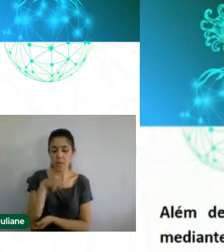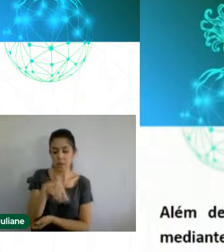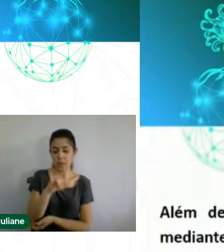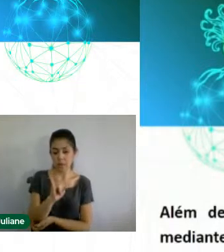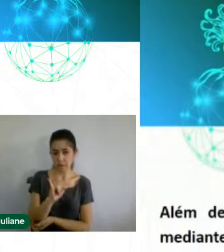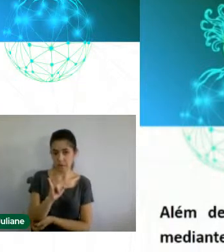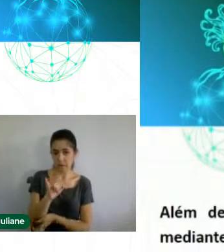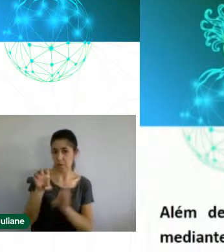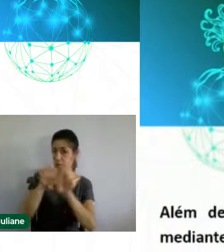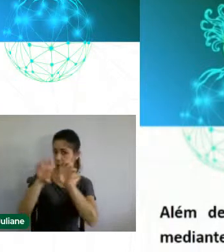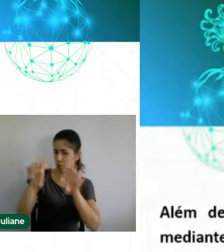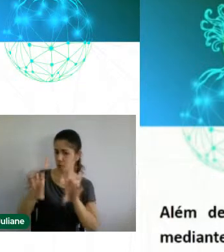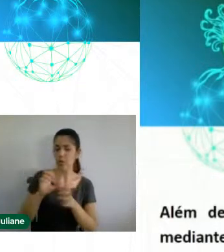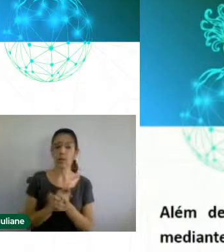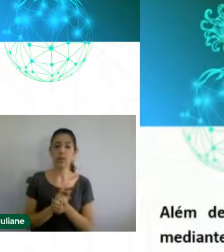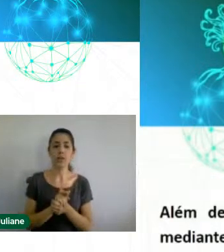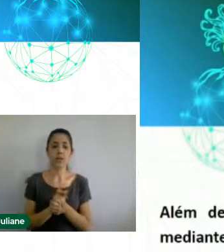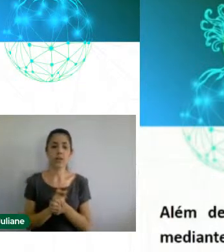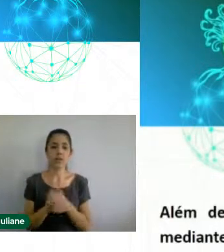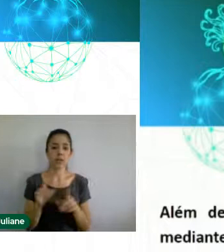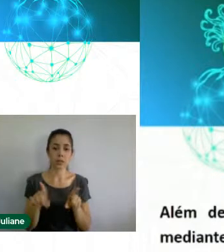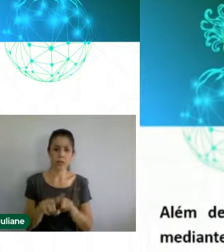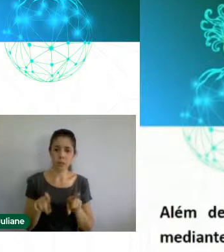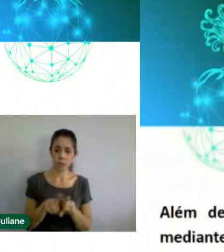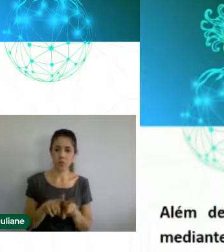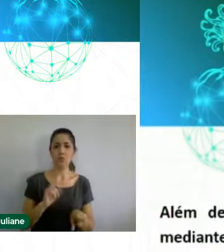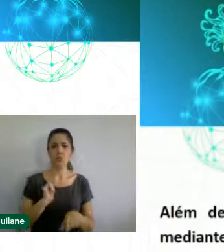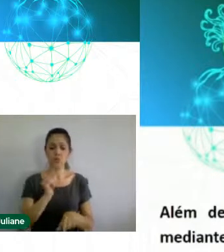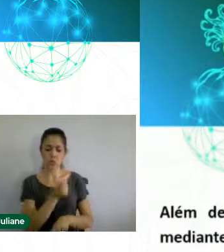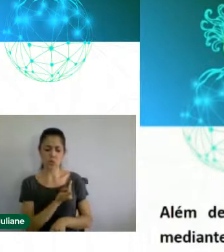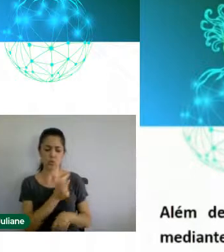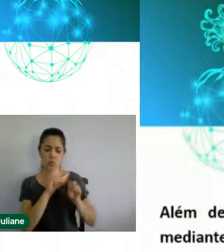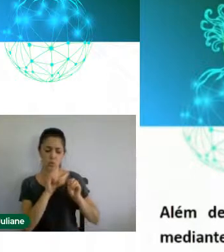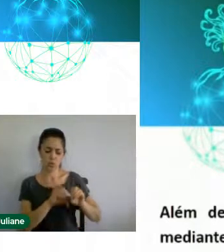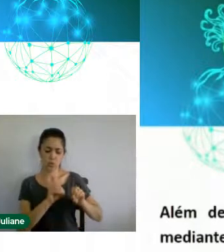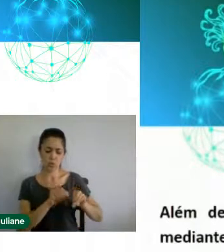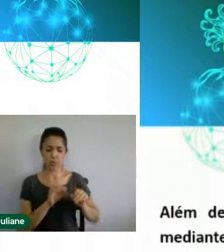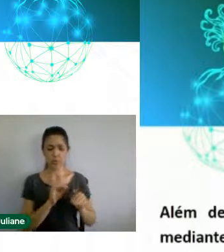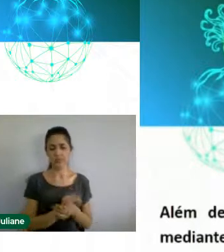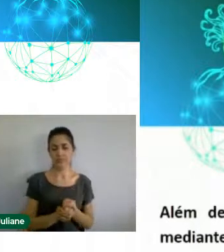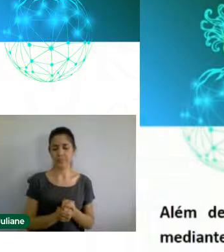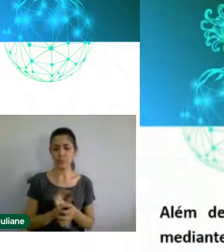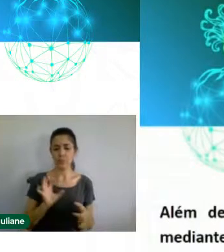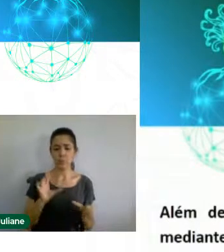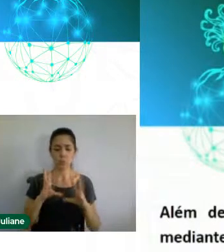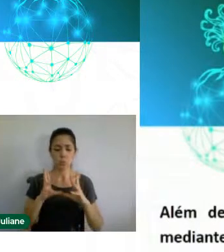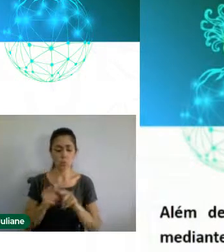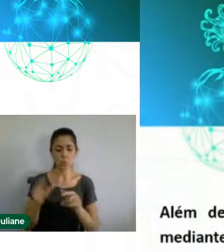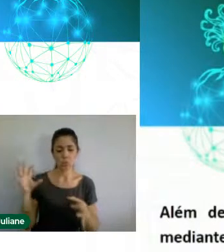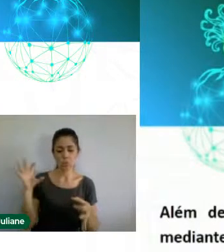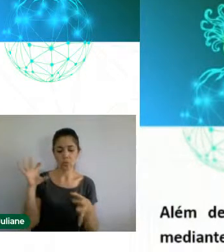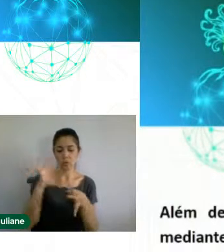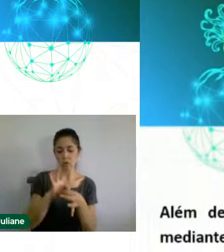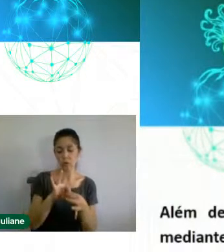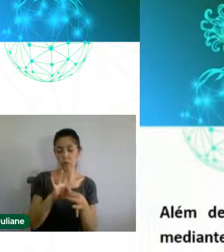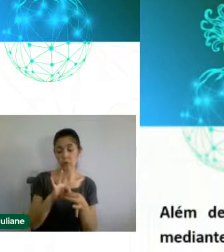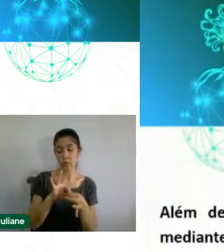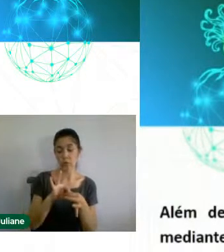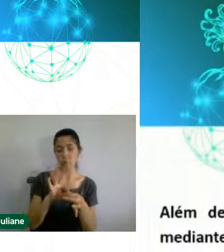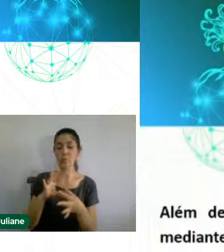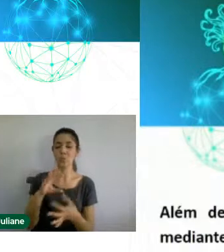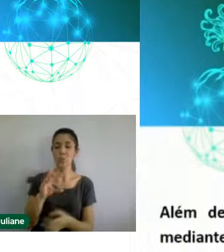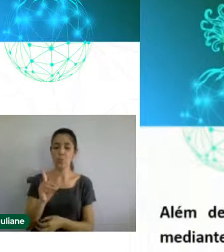municipais e gestores educacionais vinculados à organização das diretrizes curriculares de suas